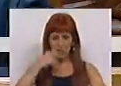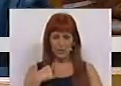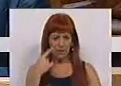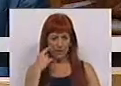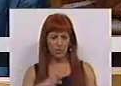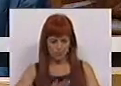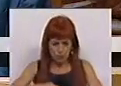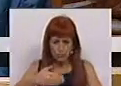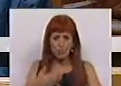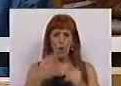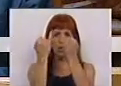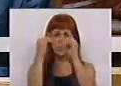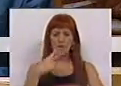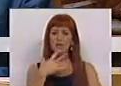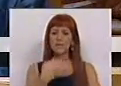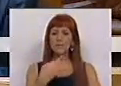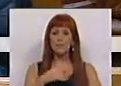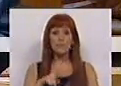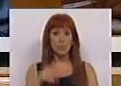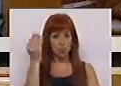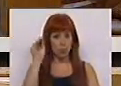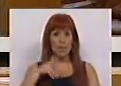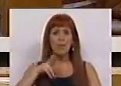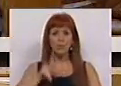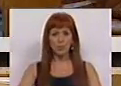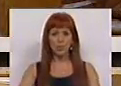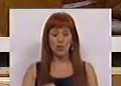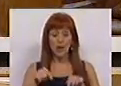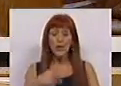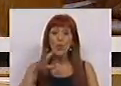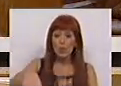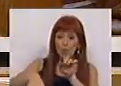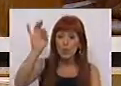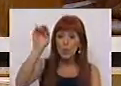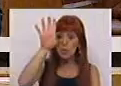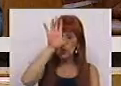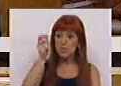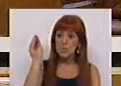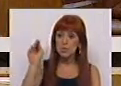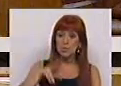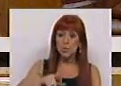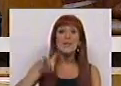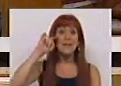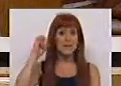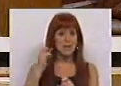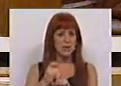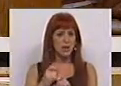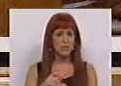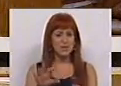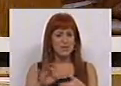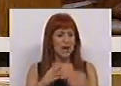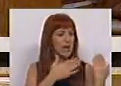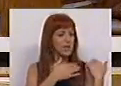visando reforçar a independência e credibilidade do Banco de Portugal, que a designação do Governador deveria exigir uma